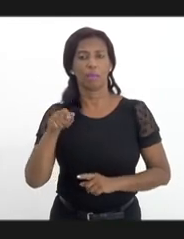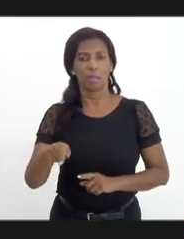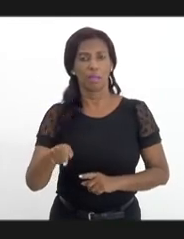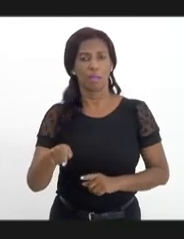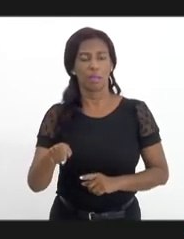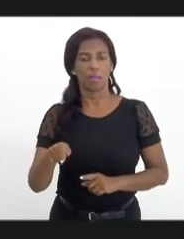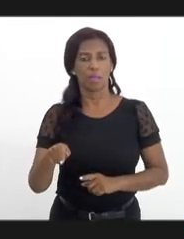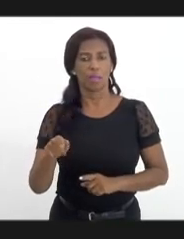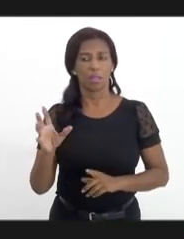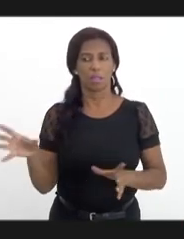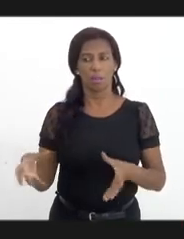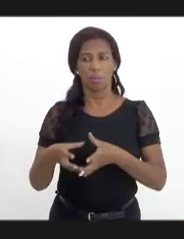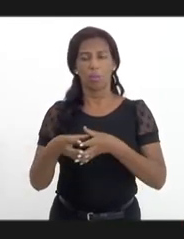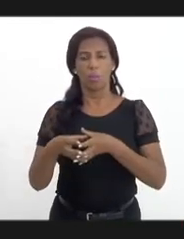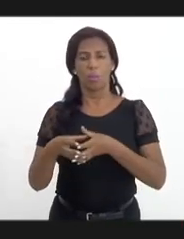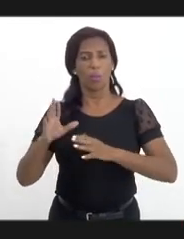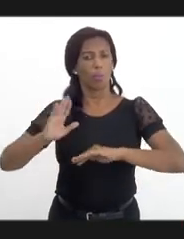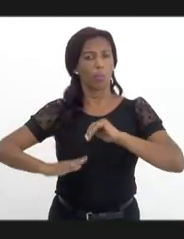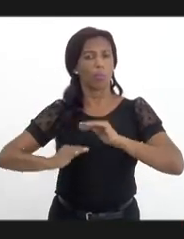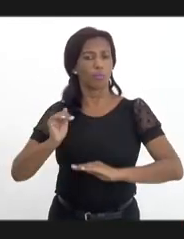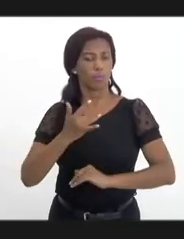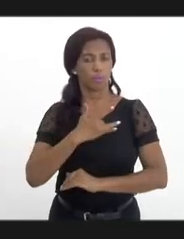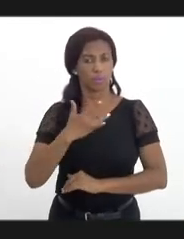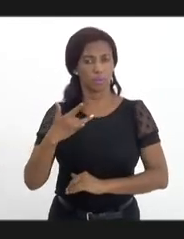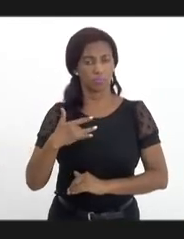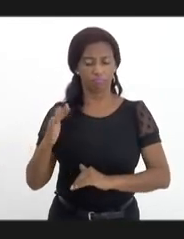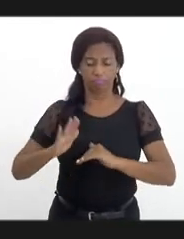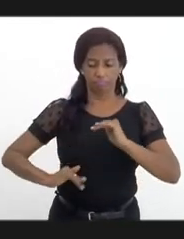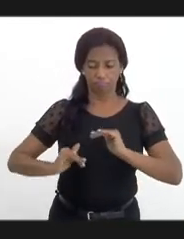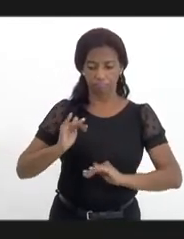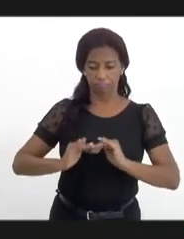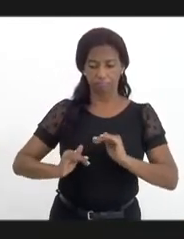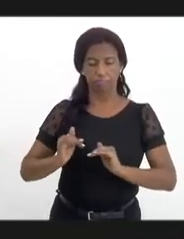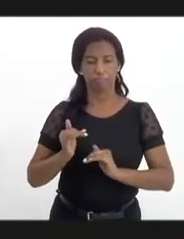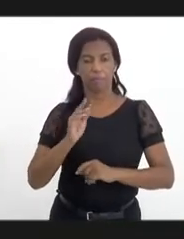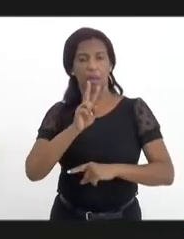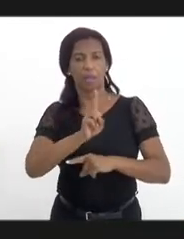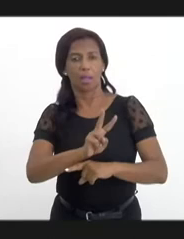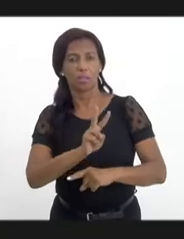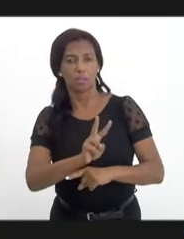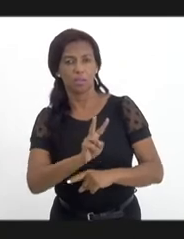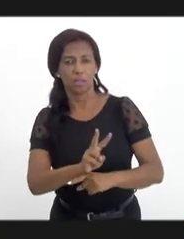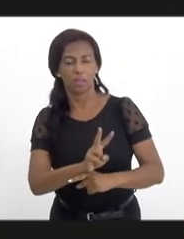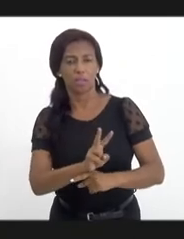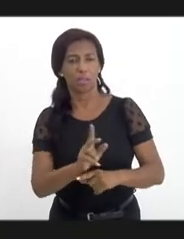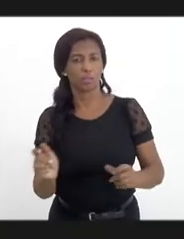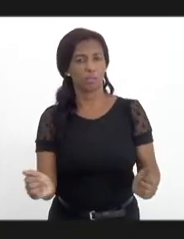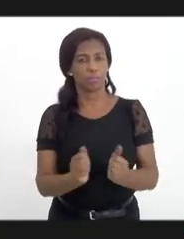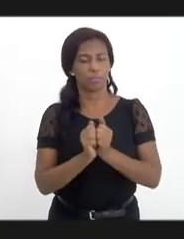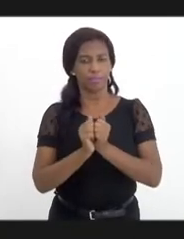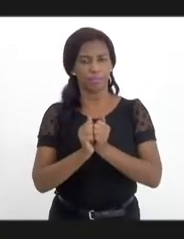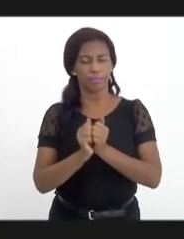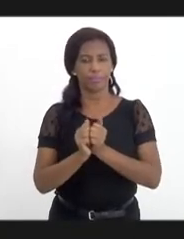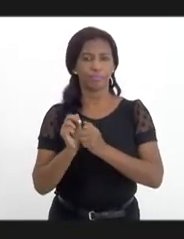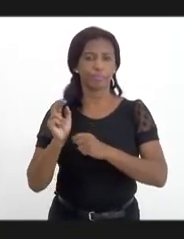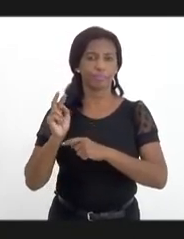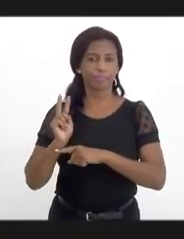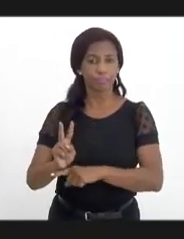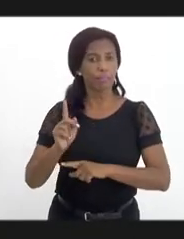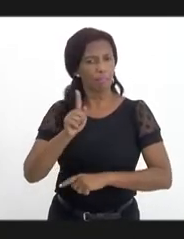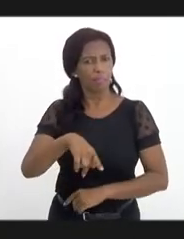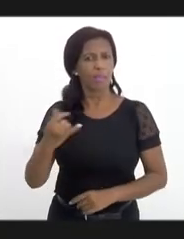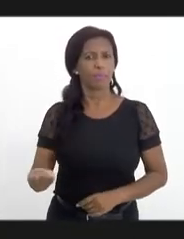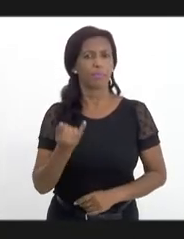essa interseptorialidade com profissionais da saúde, profissionais da assistência juntos nesse enfrentamento. Então, acho que é muito